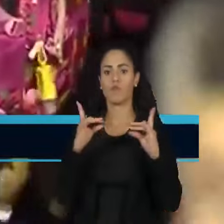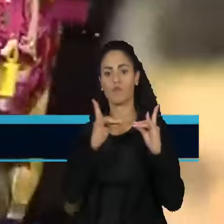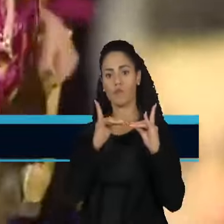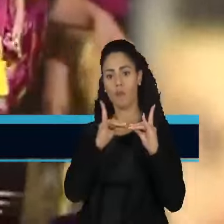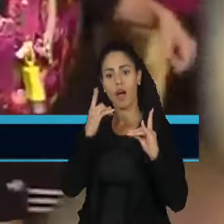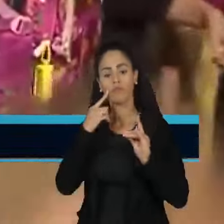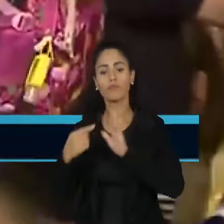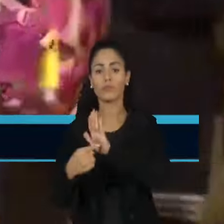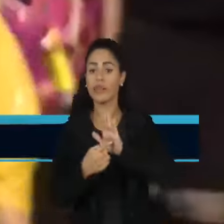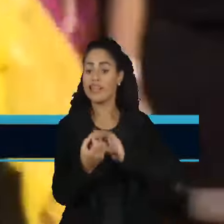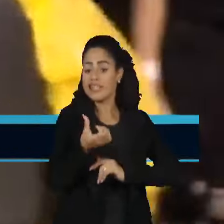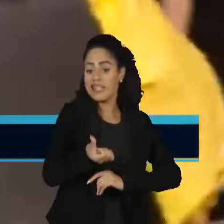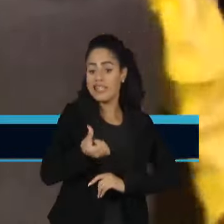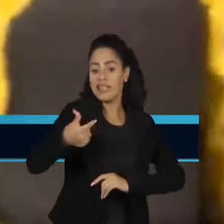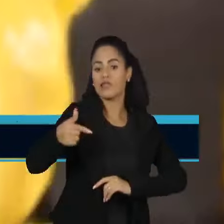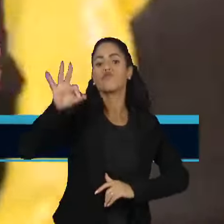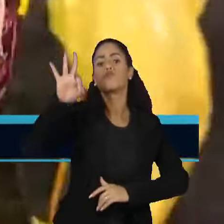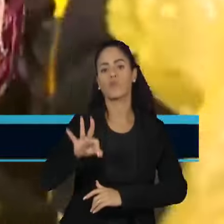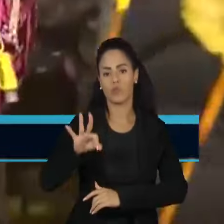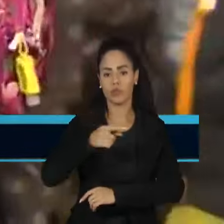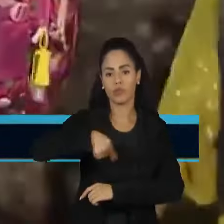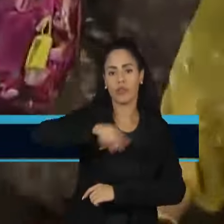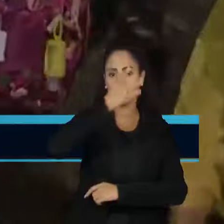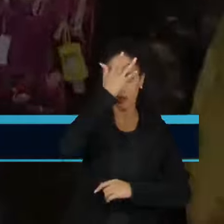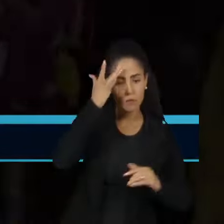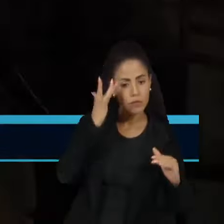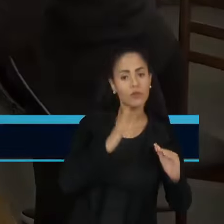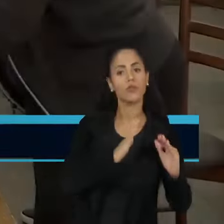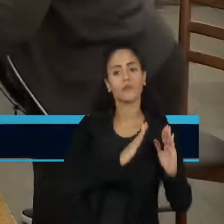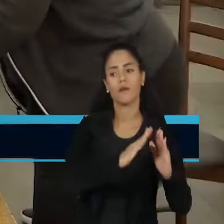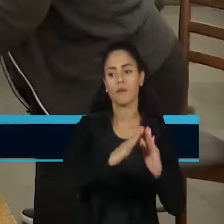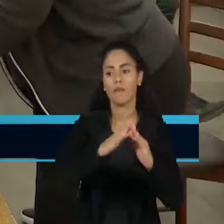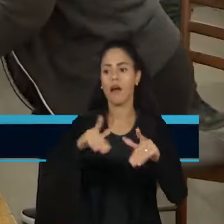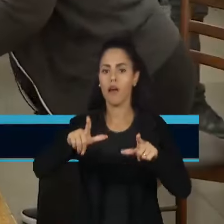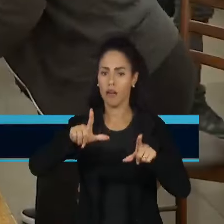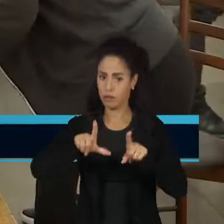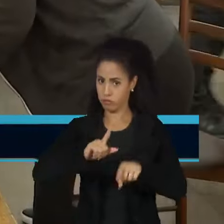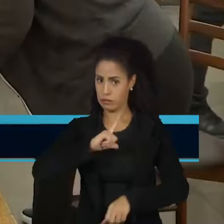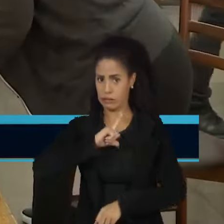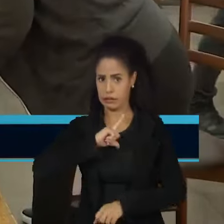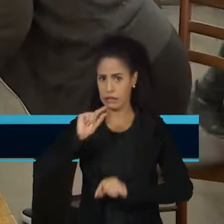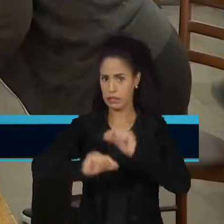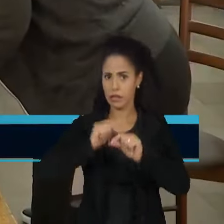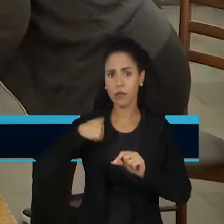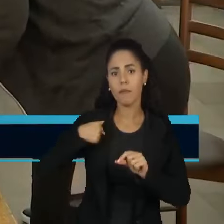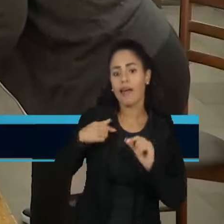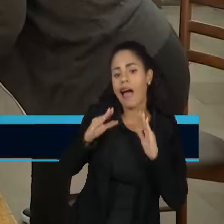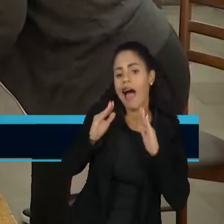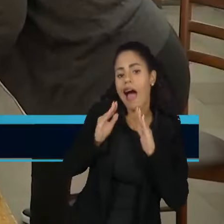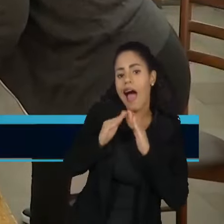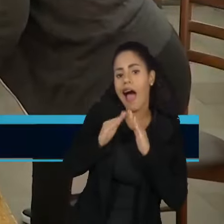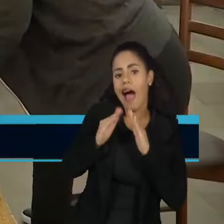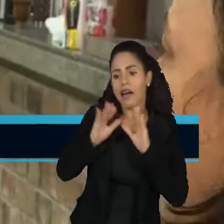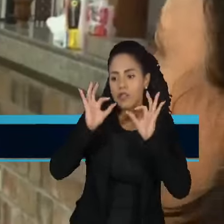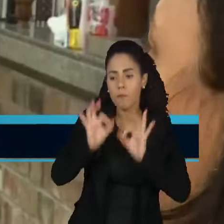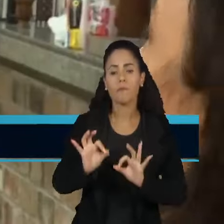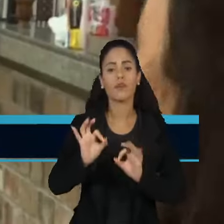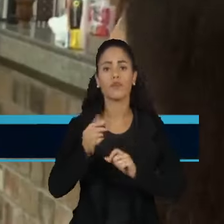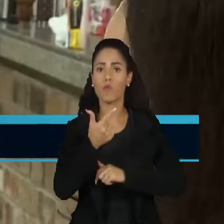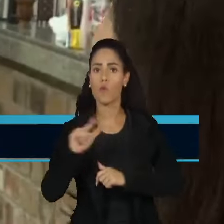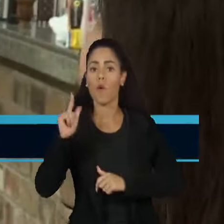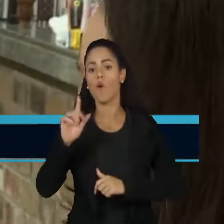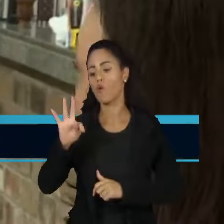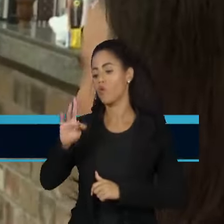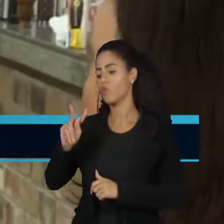reúnem 67% dos desabrigados. Gaúchos sem casa e sem trabalho. O